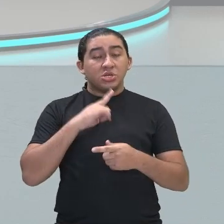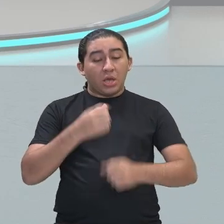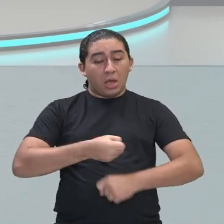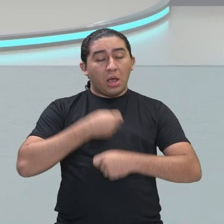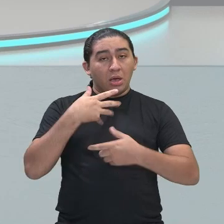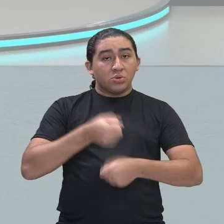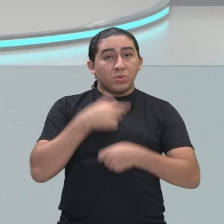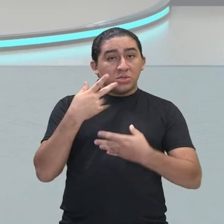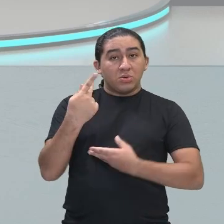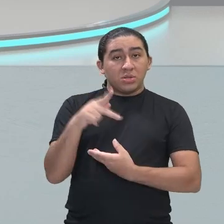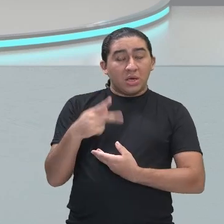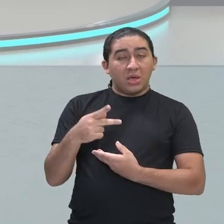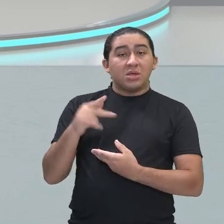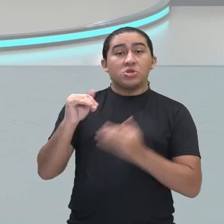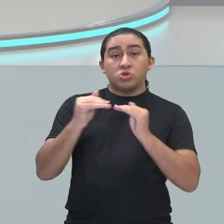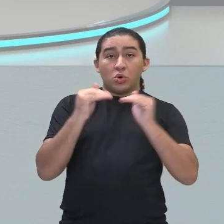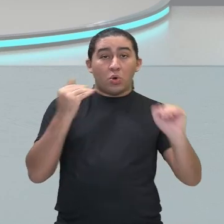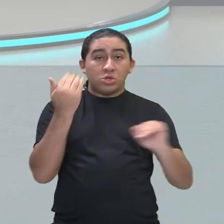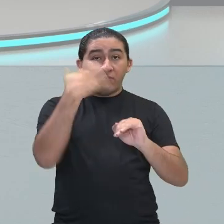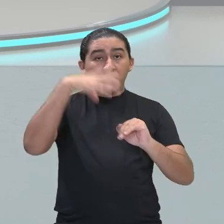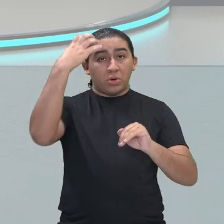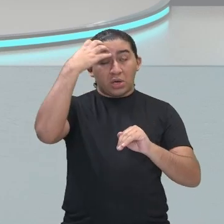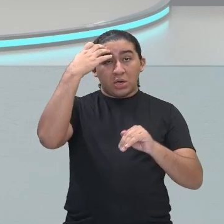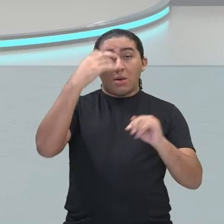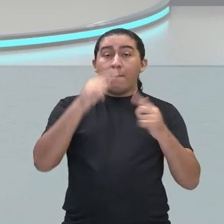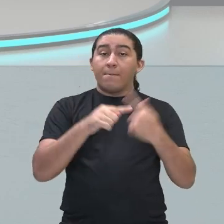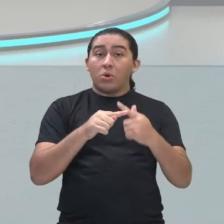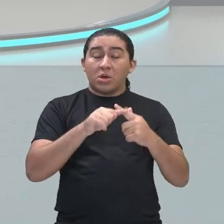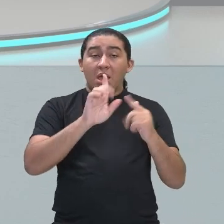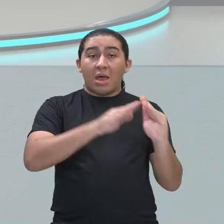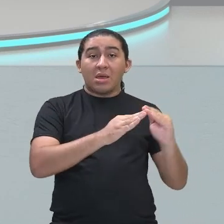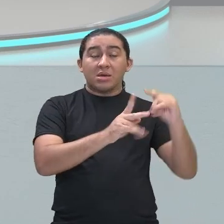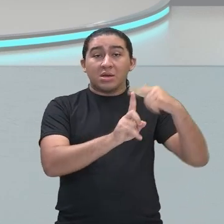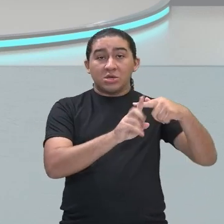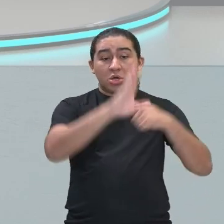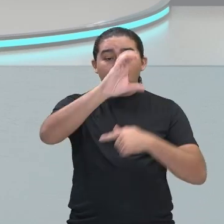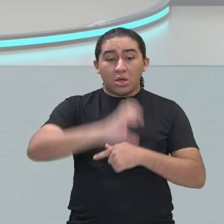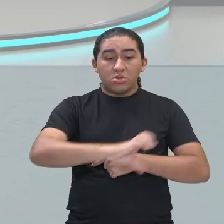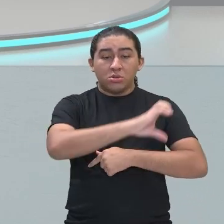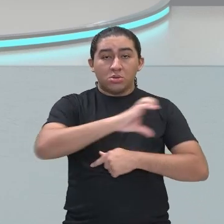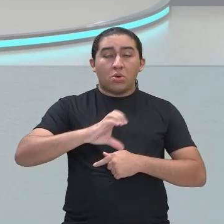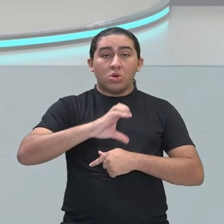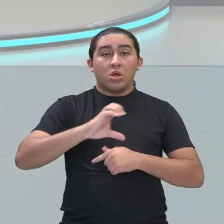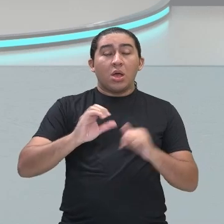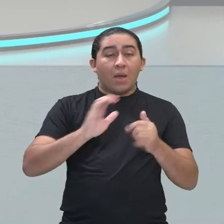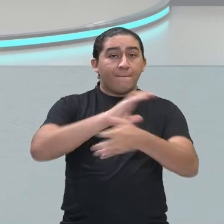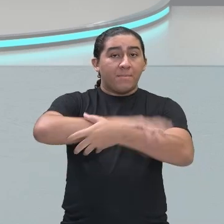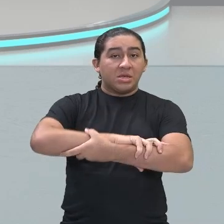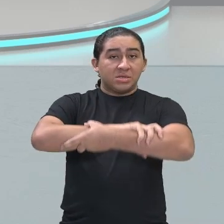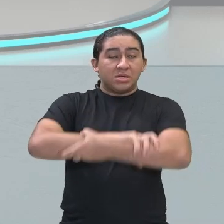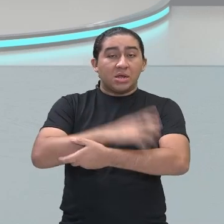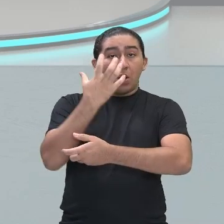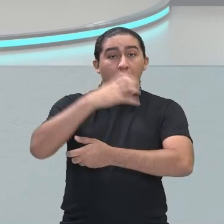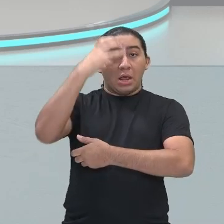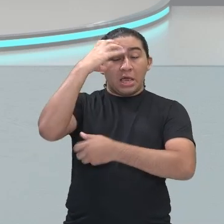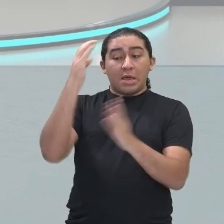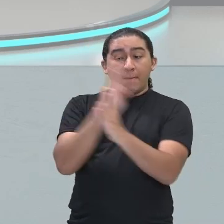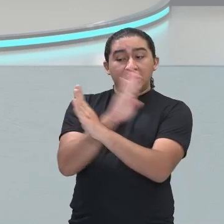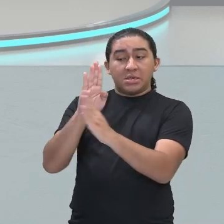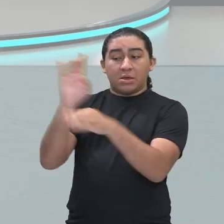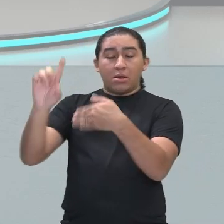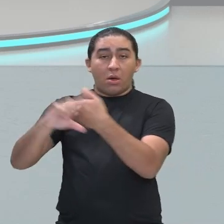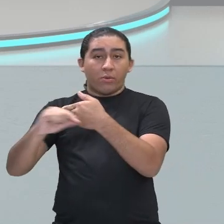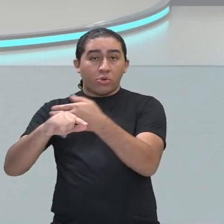-absolutista. Então, como a Igreja Católica estava de mãos dadas com os reis, Então, eles perseguiram o Bocage,